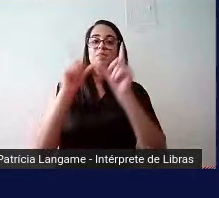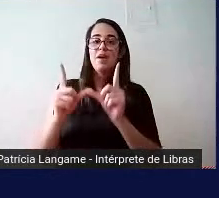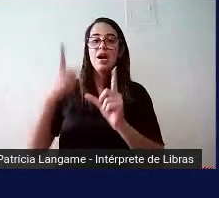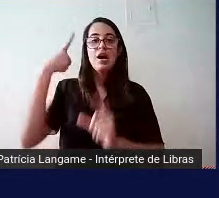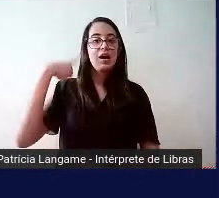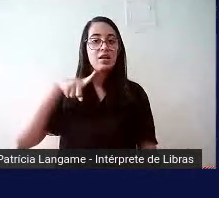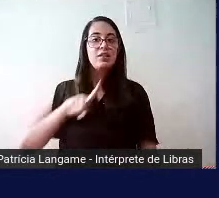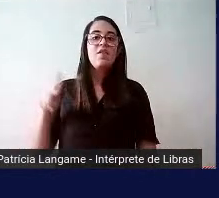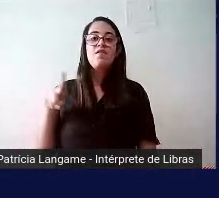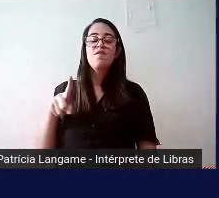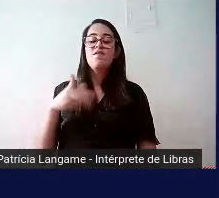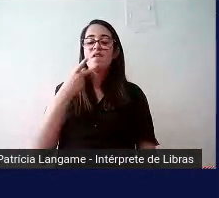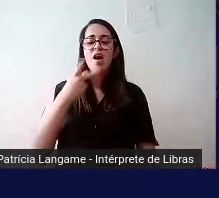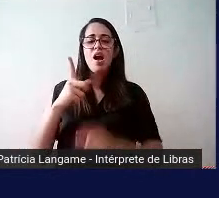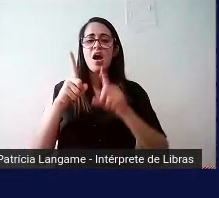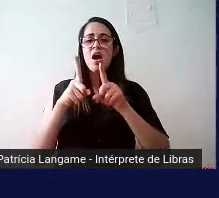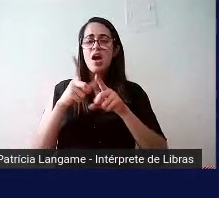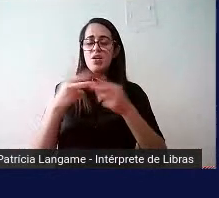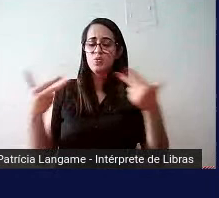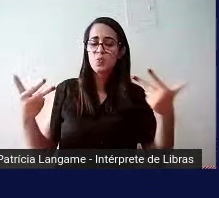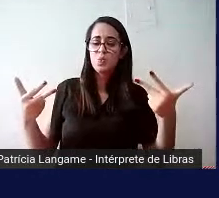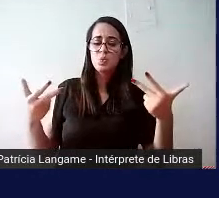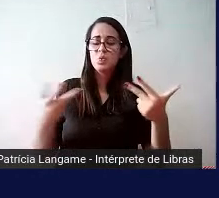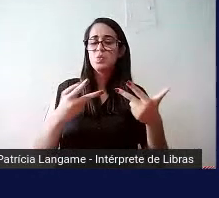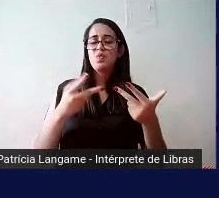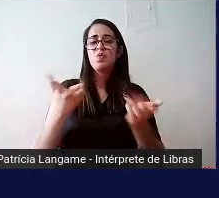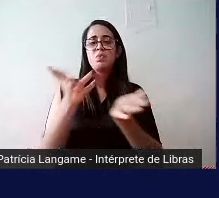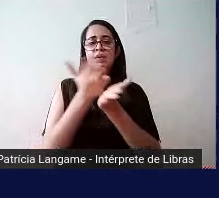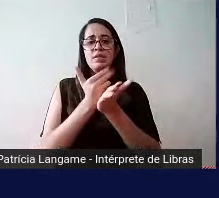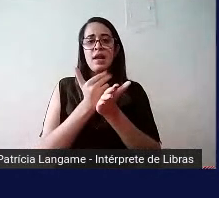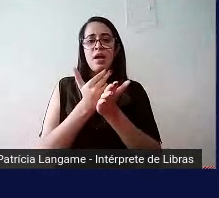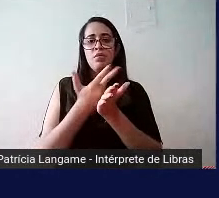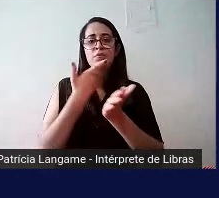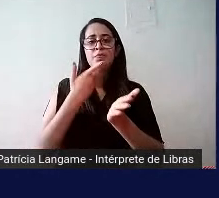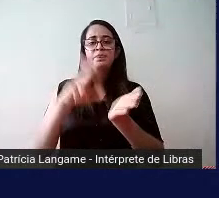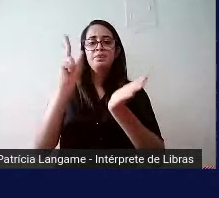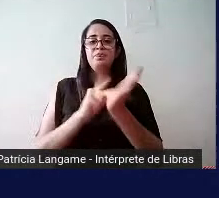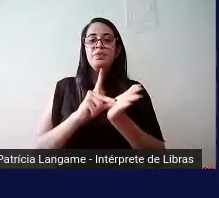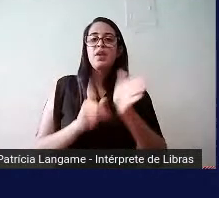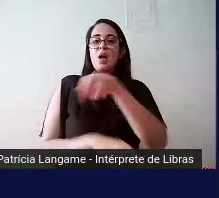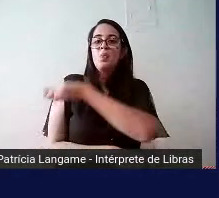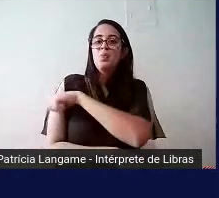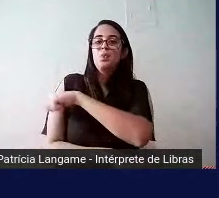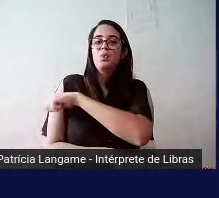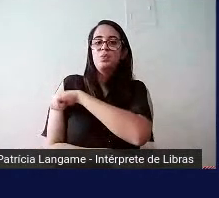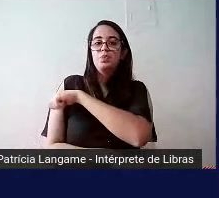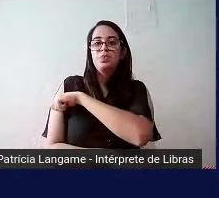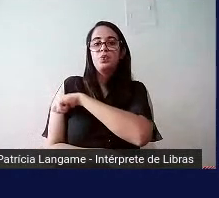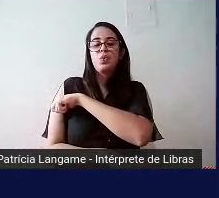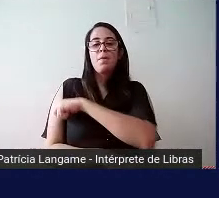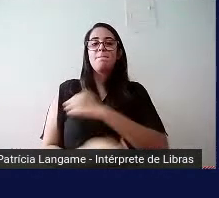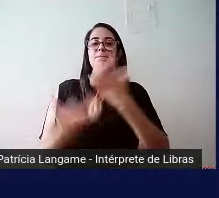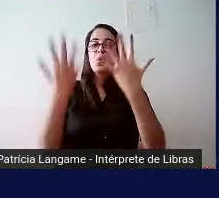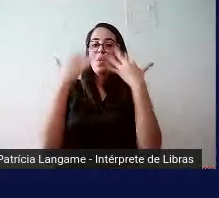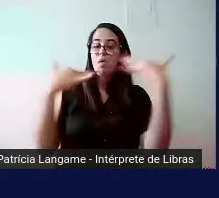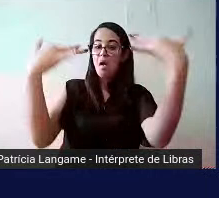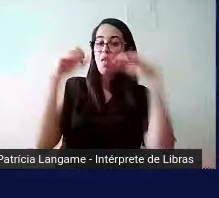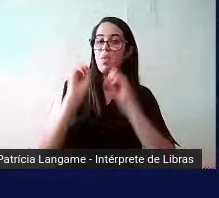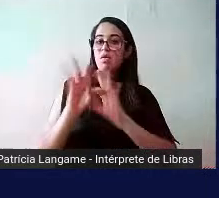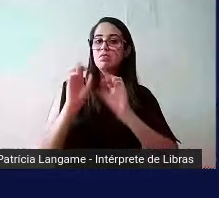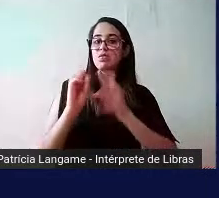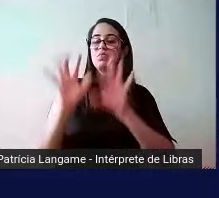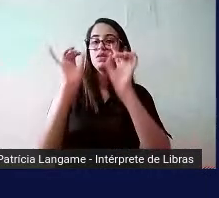recursos que não foram desenhados originalmente para alunas e alunos que são público-alvo da educação especial,